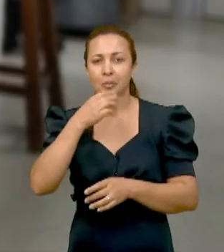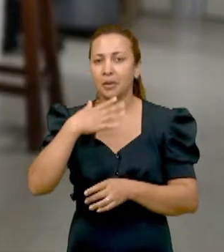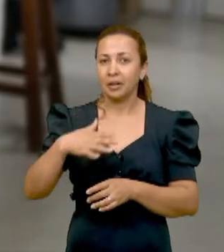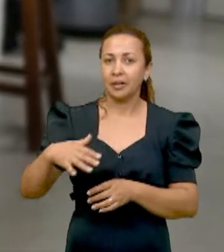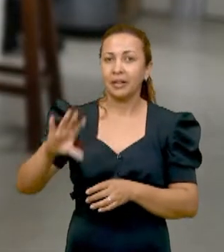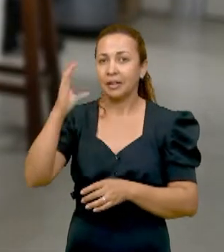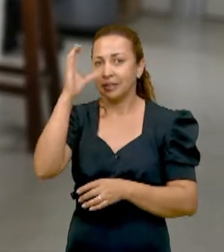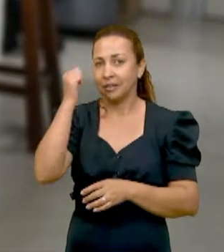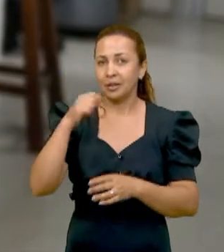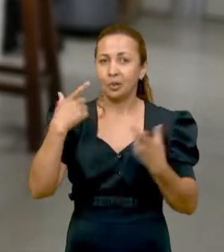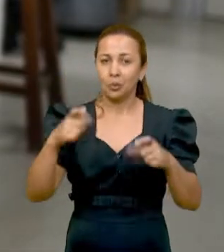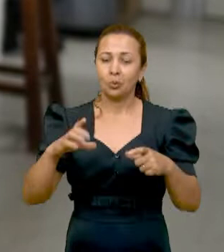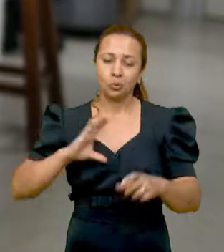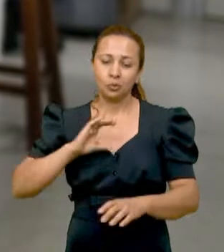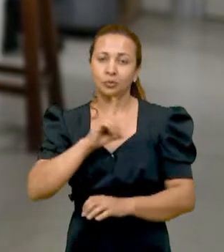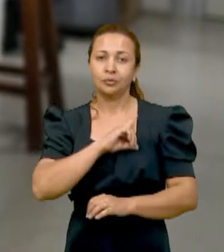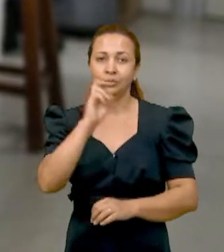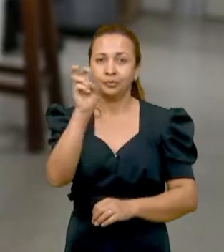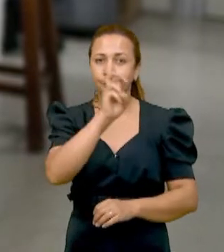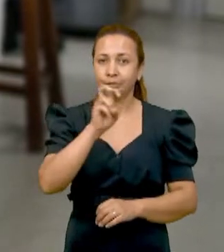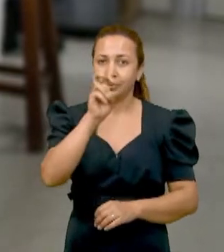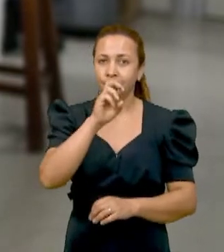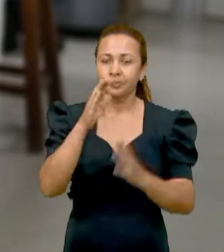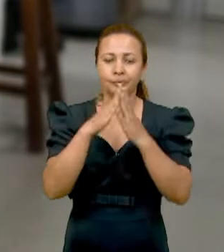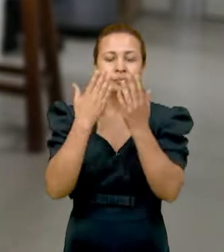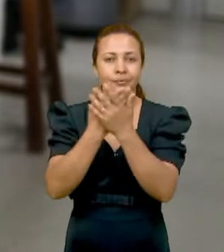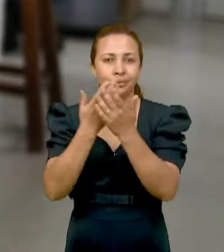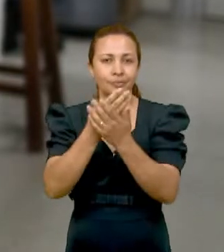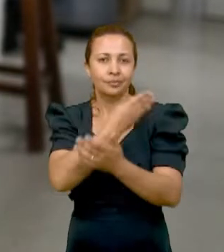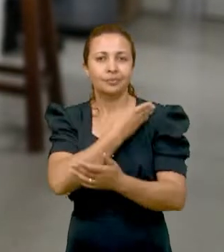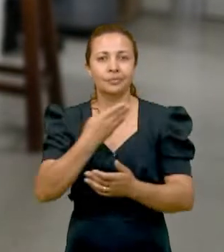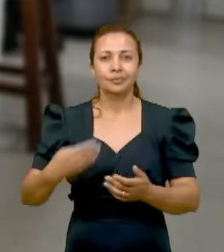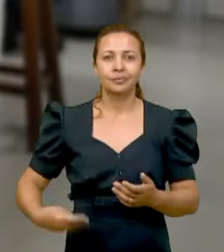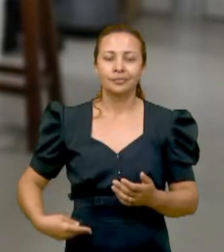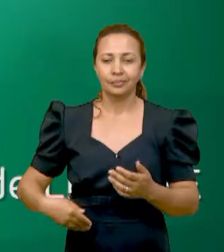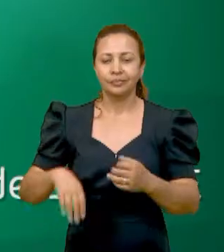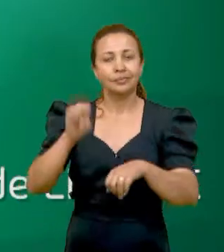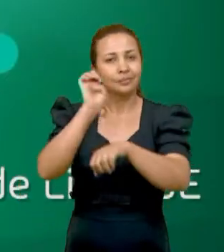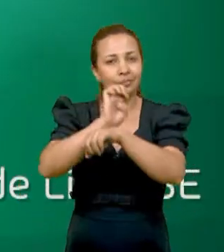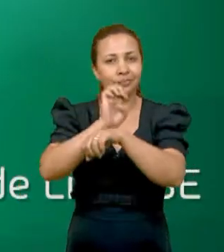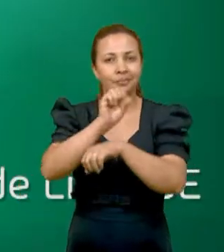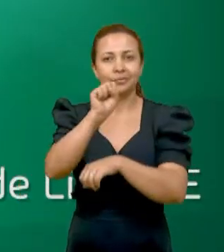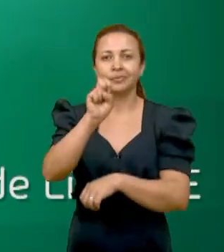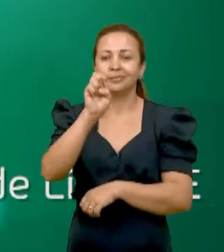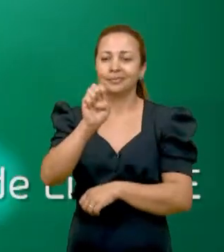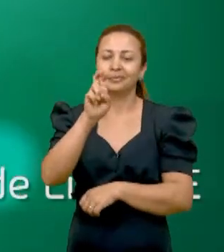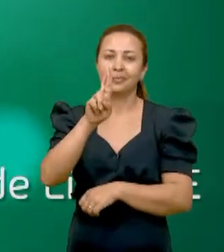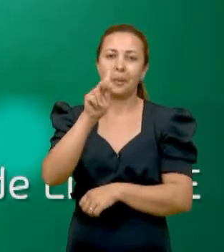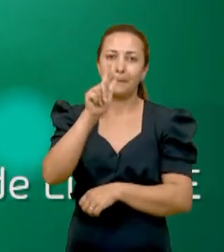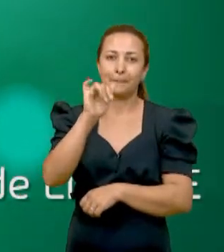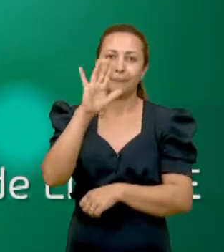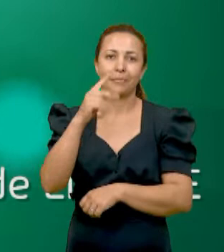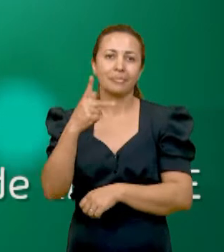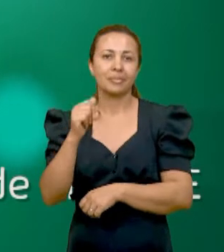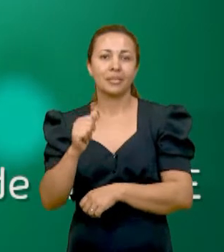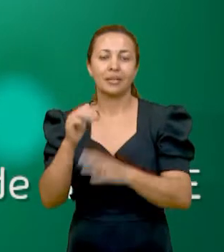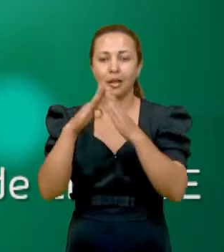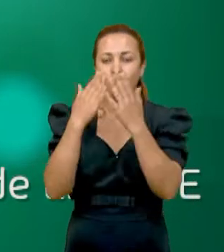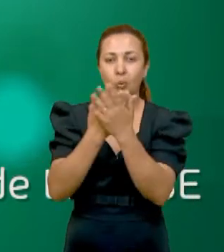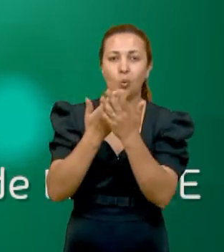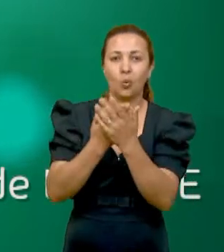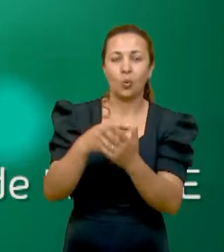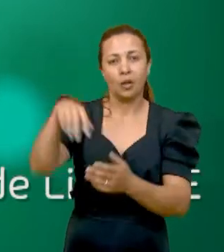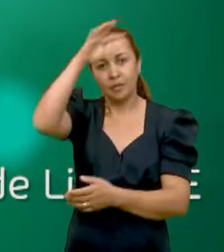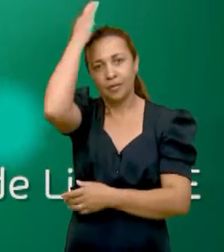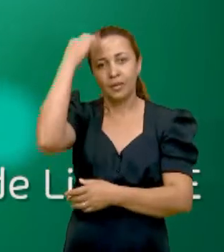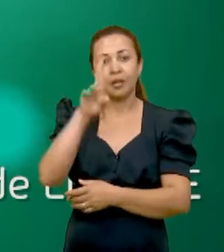eu coordenava cinco escolas públicas do estado de Sergipe. Então a escola de Santa Rosa iniciou